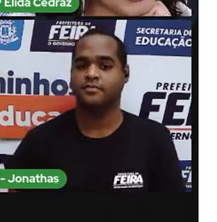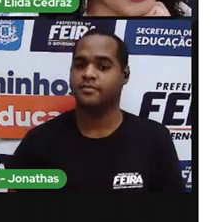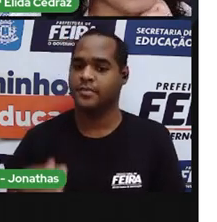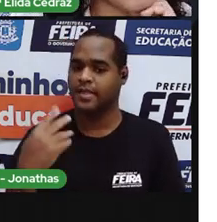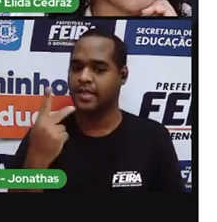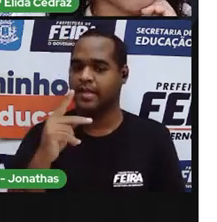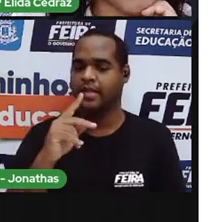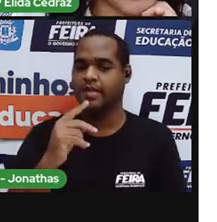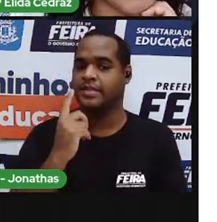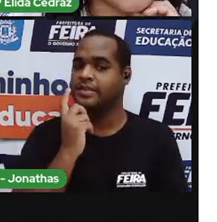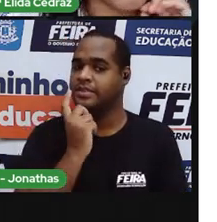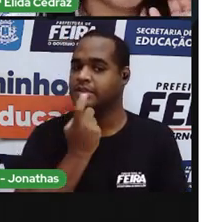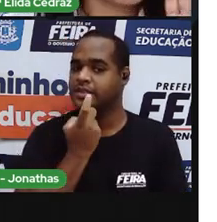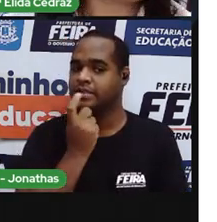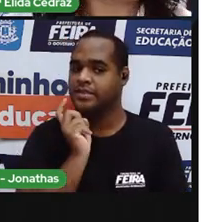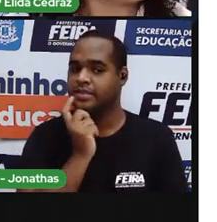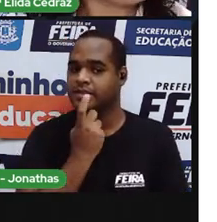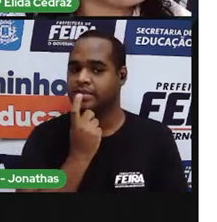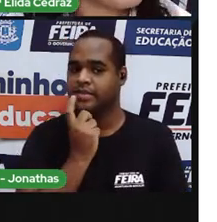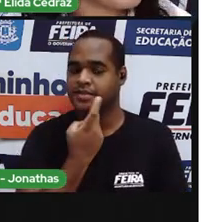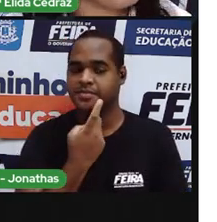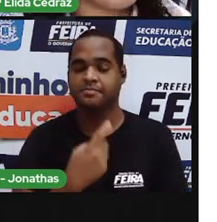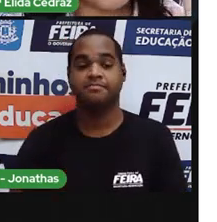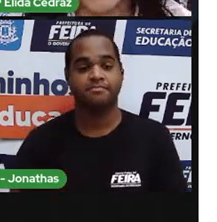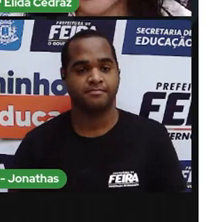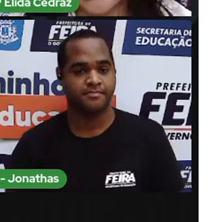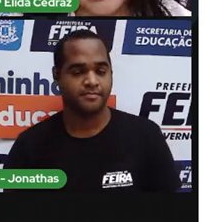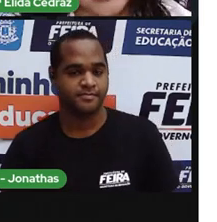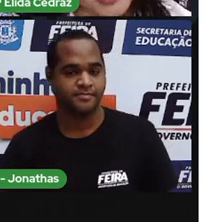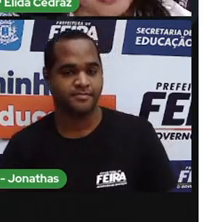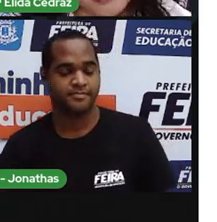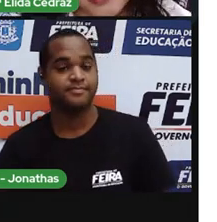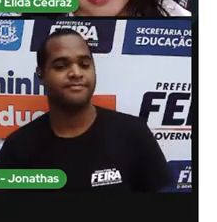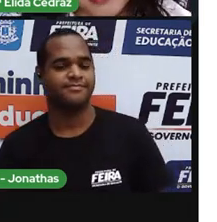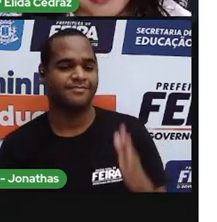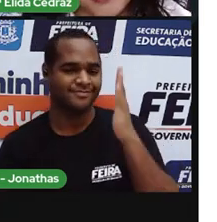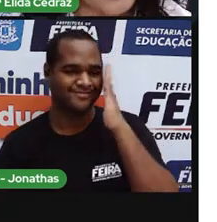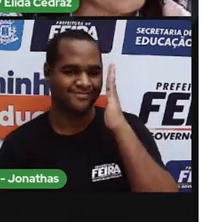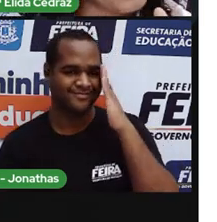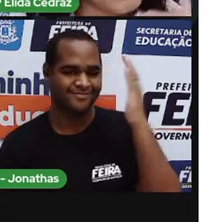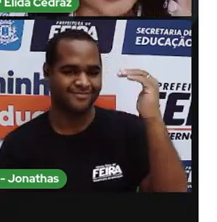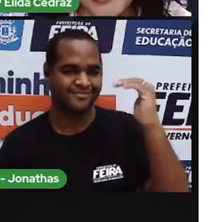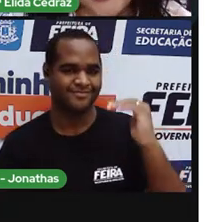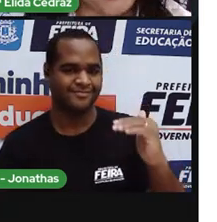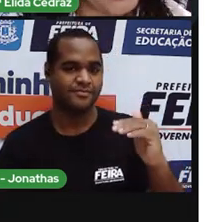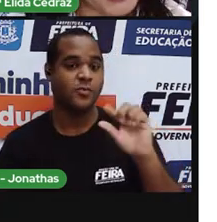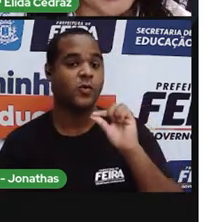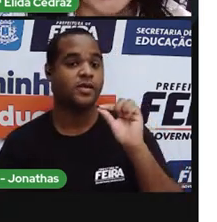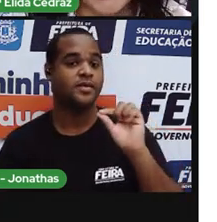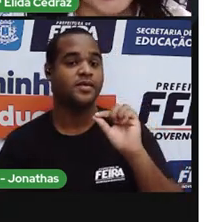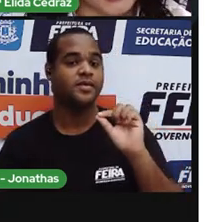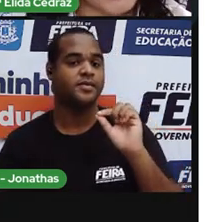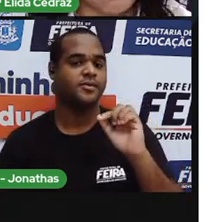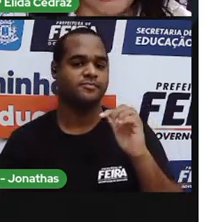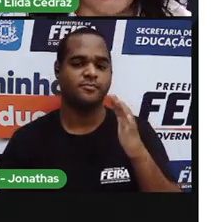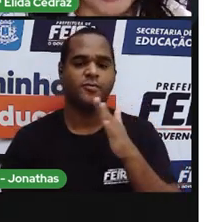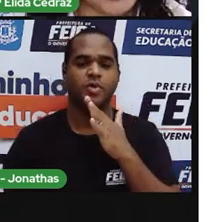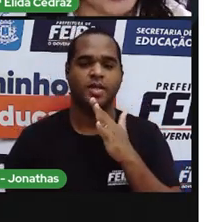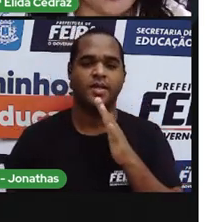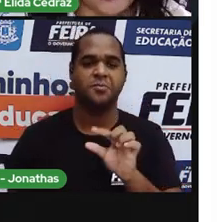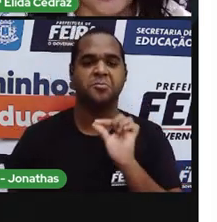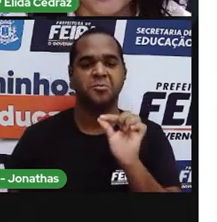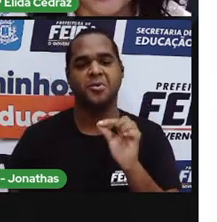dentista, isso mesmo. Essa de baixo todo mundo sabe, né? Quem não conhece essa